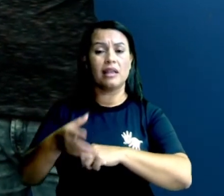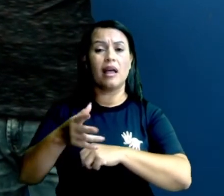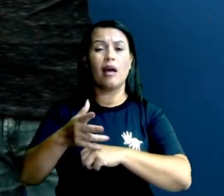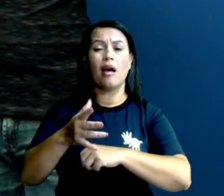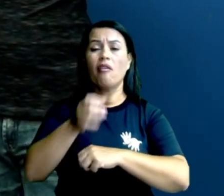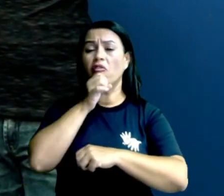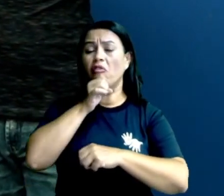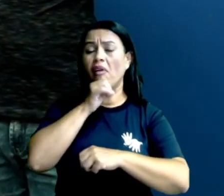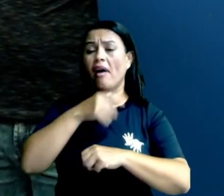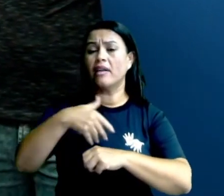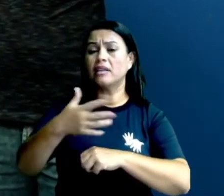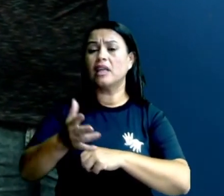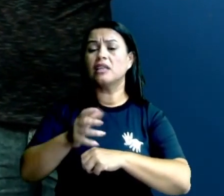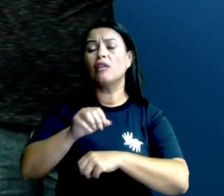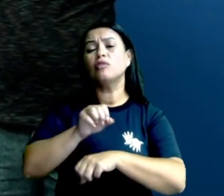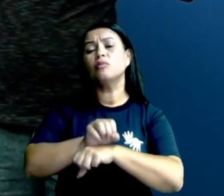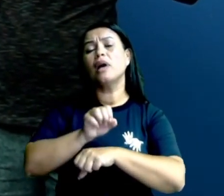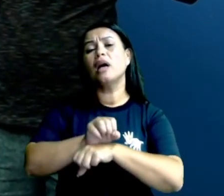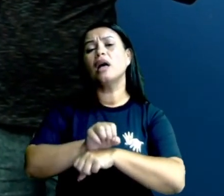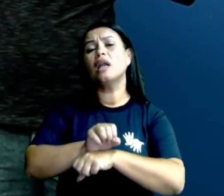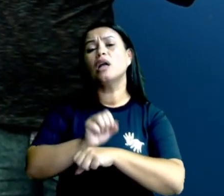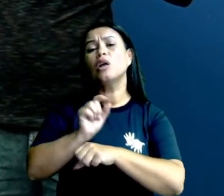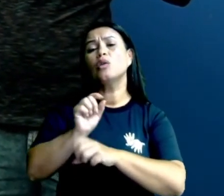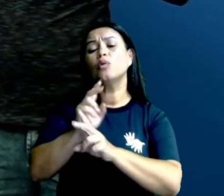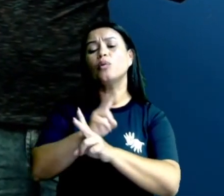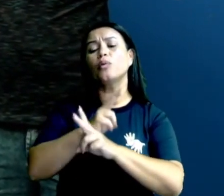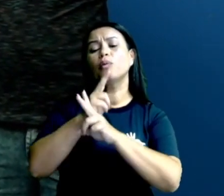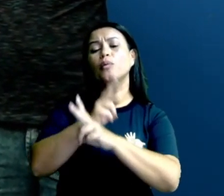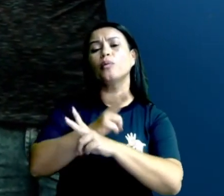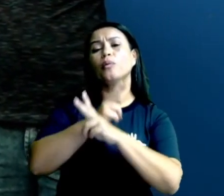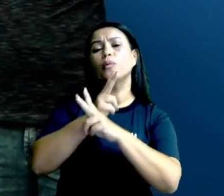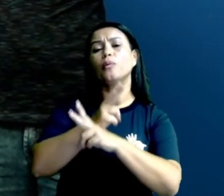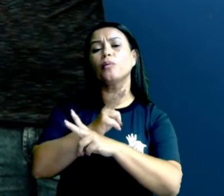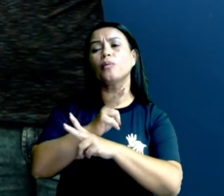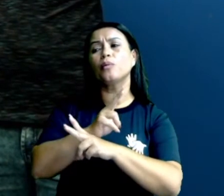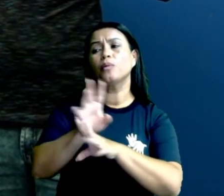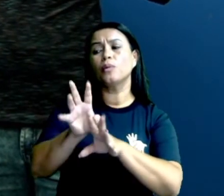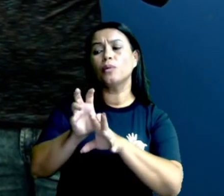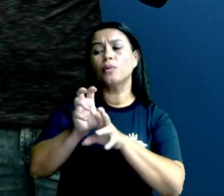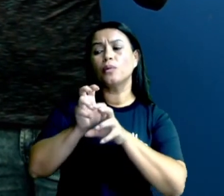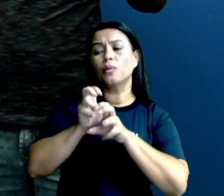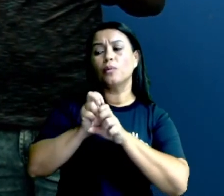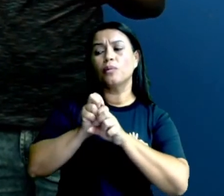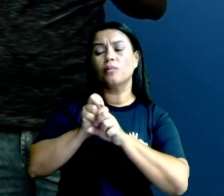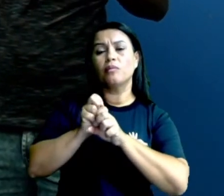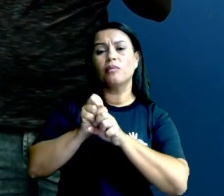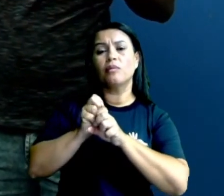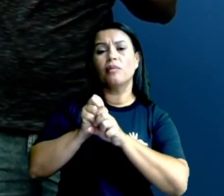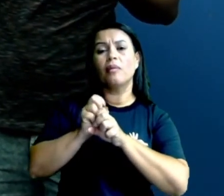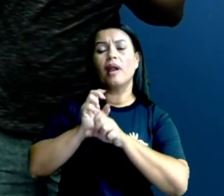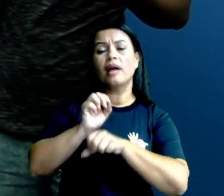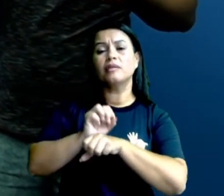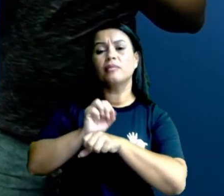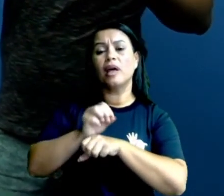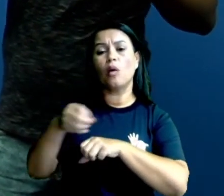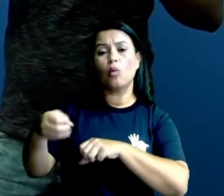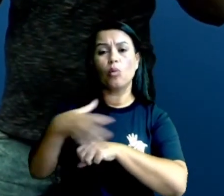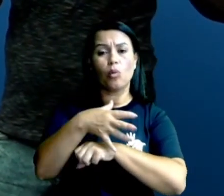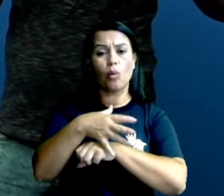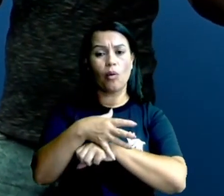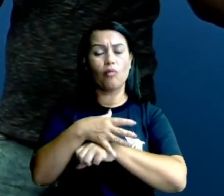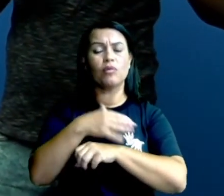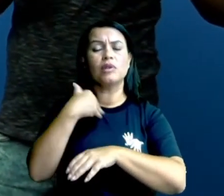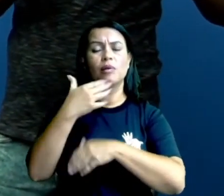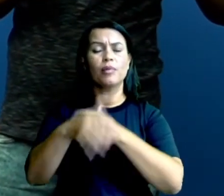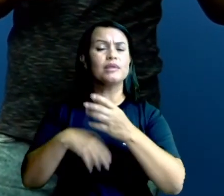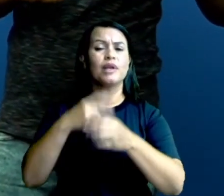alguns minutos exposto ao ar, ao oxigênio, em que vai secar aquele exoesqueleto novo e ele